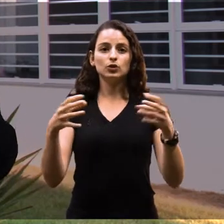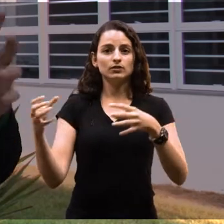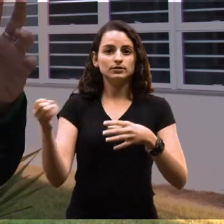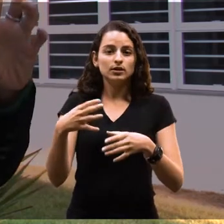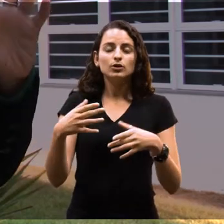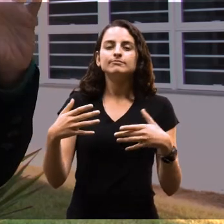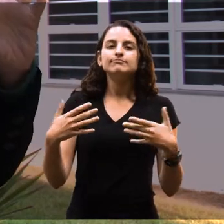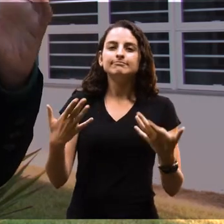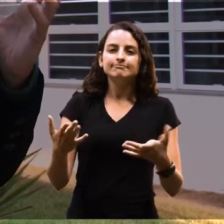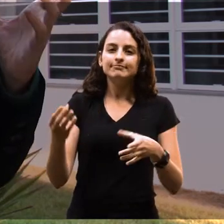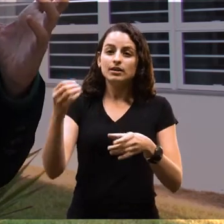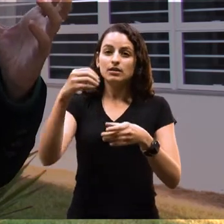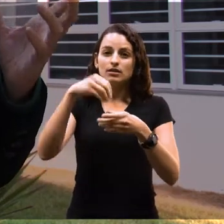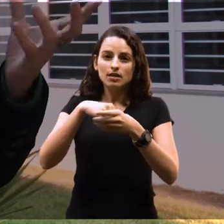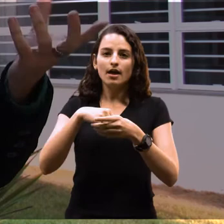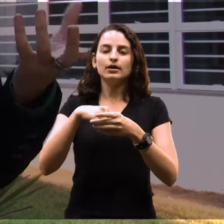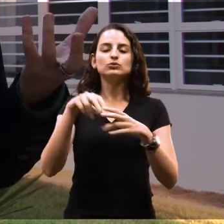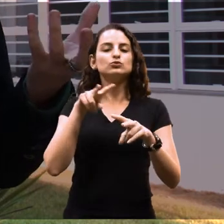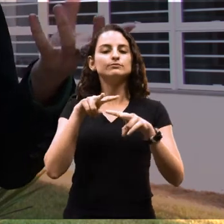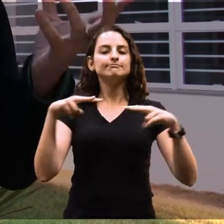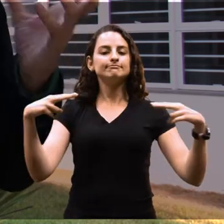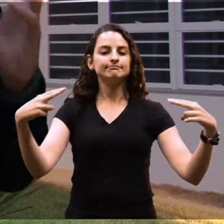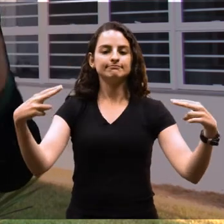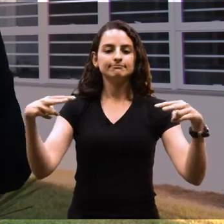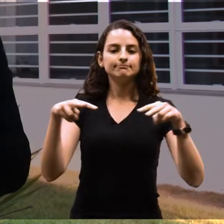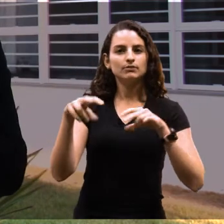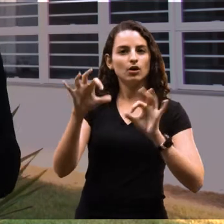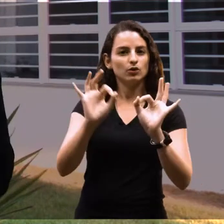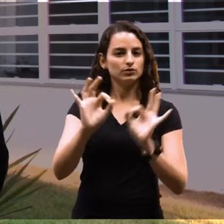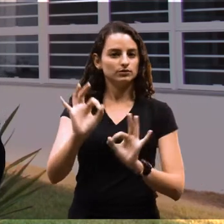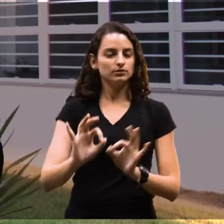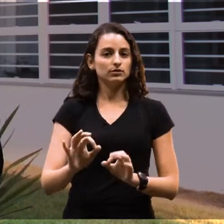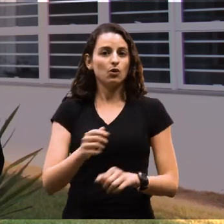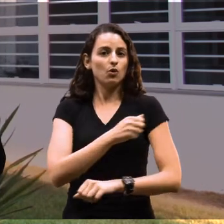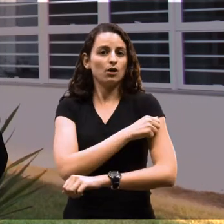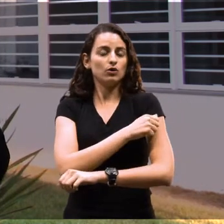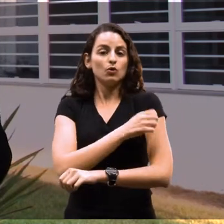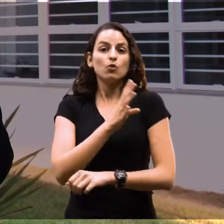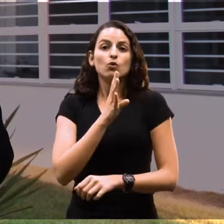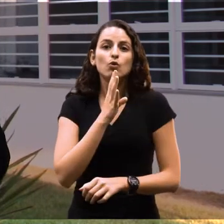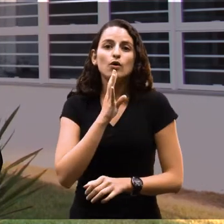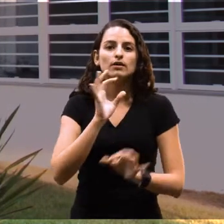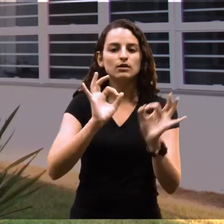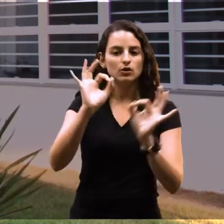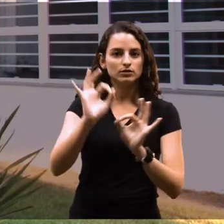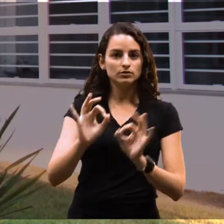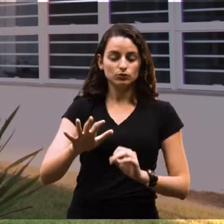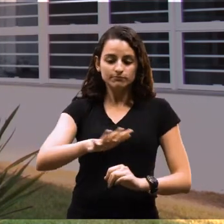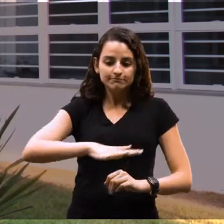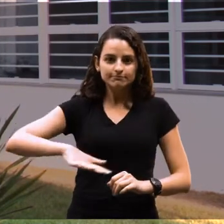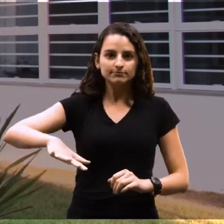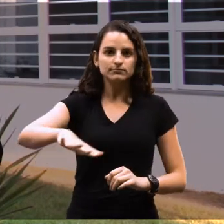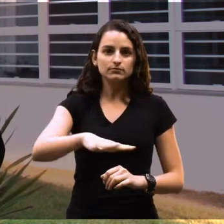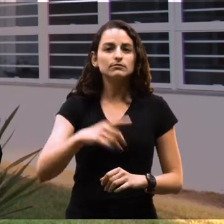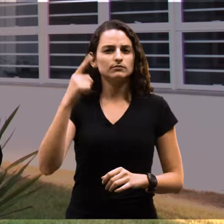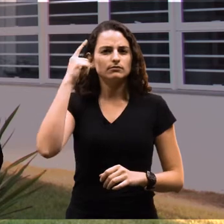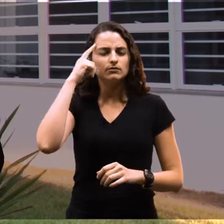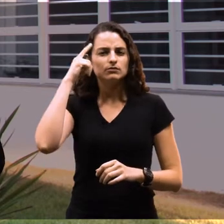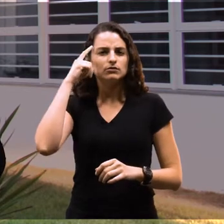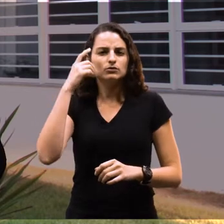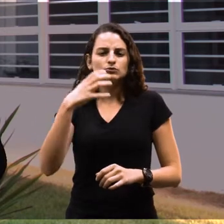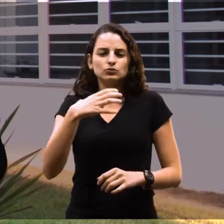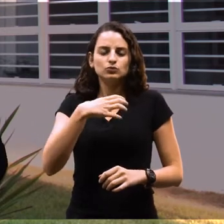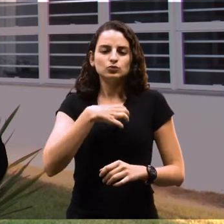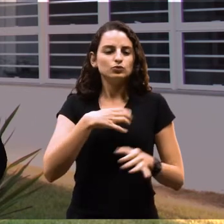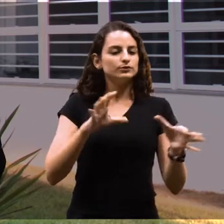inovação. Então, dentro dessa perspectiva multifacetada, o aluno conhece a organização como um todo, também